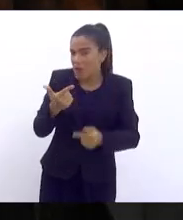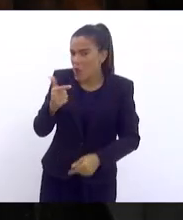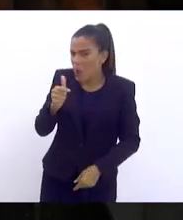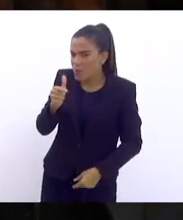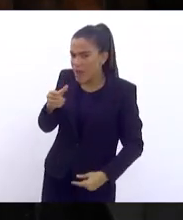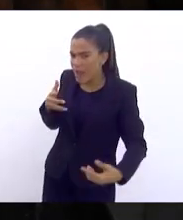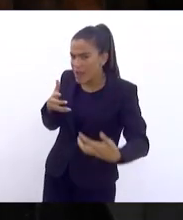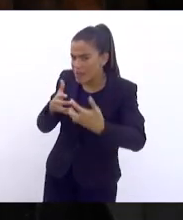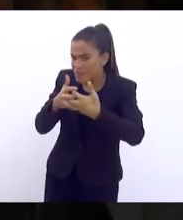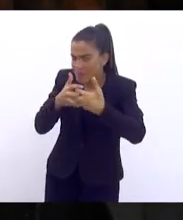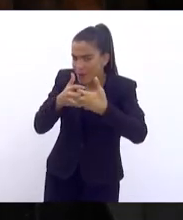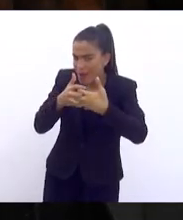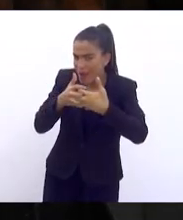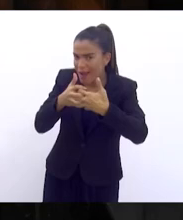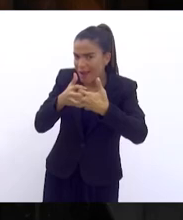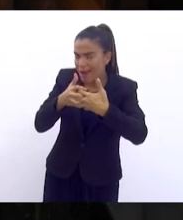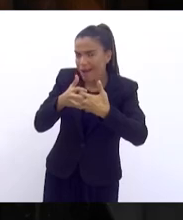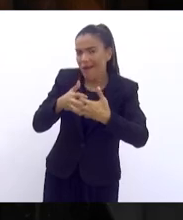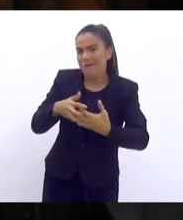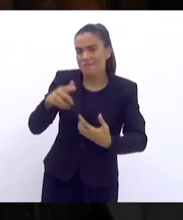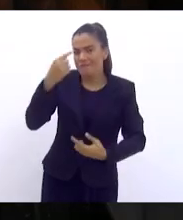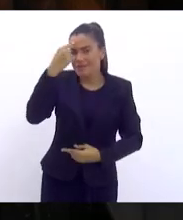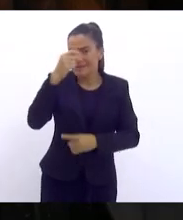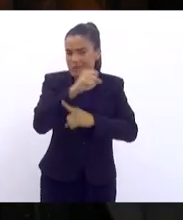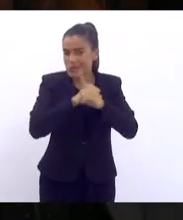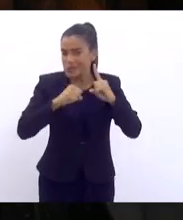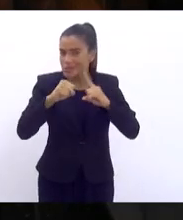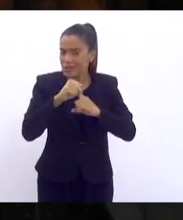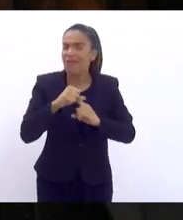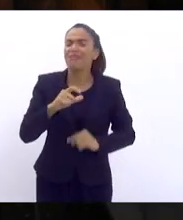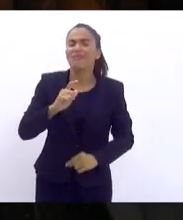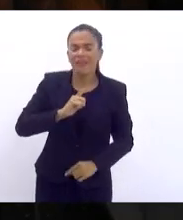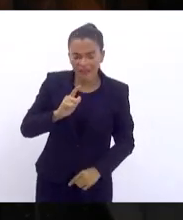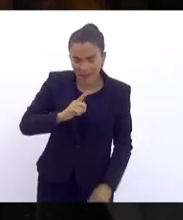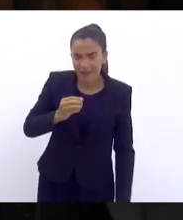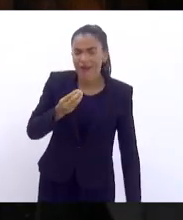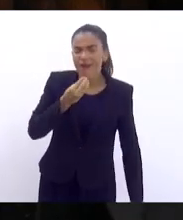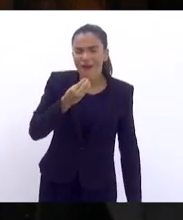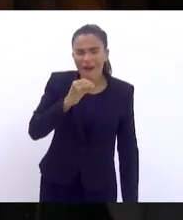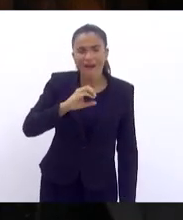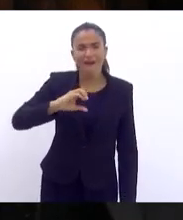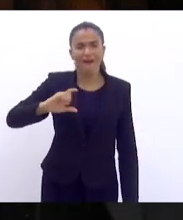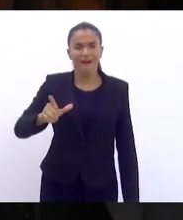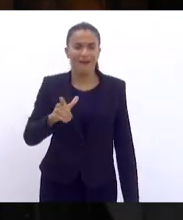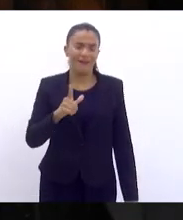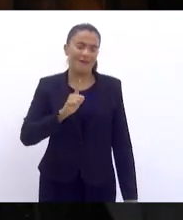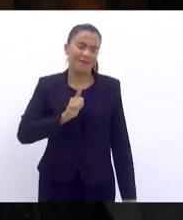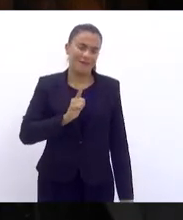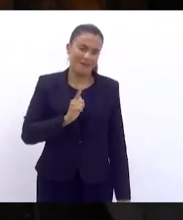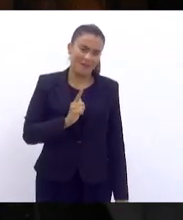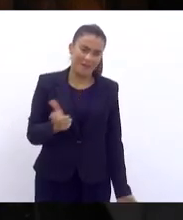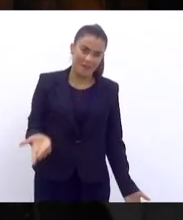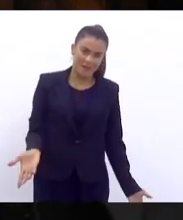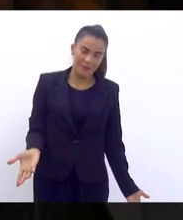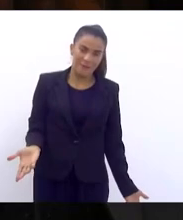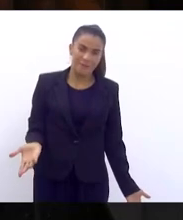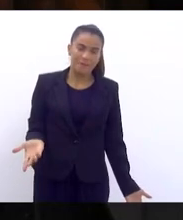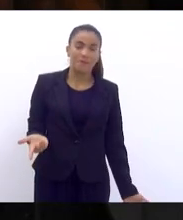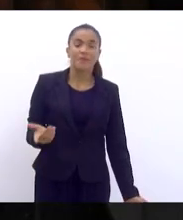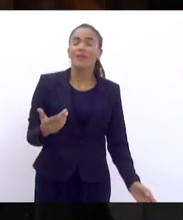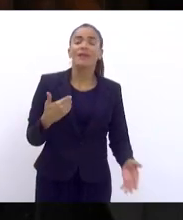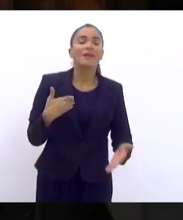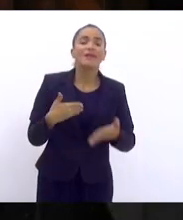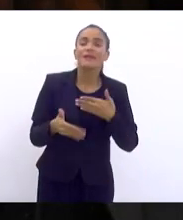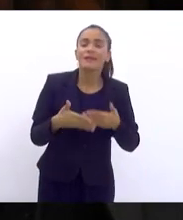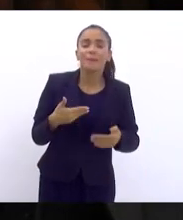comum na busca desse bem-estar social. Claro que temos, indistintamente das posições